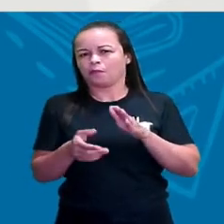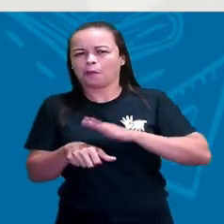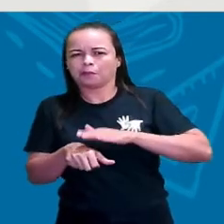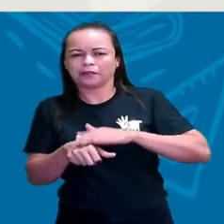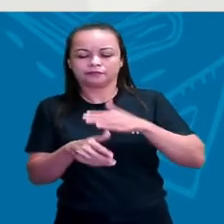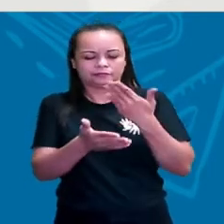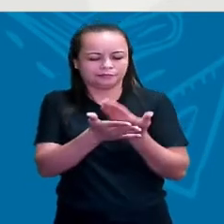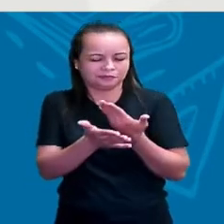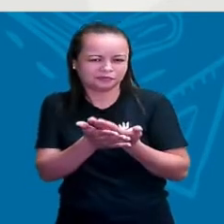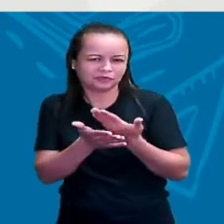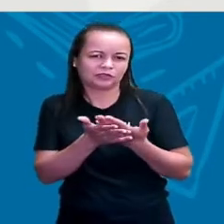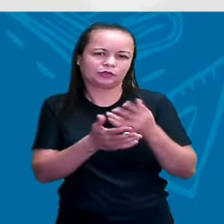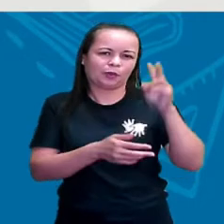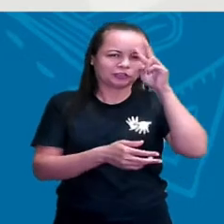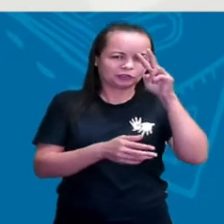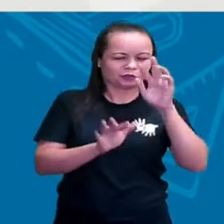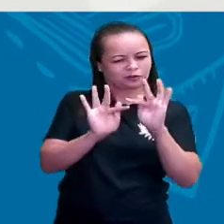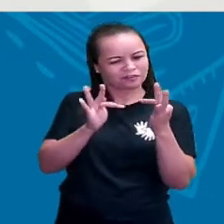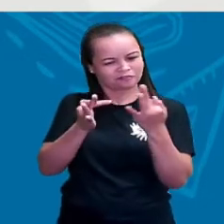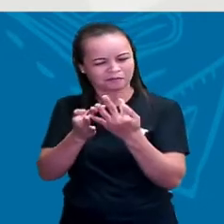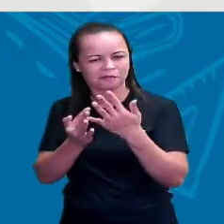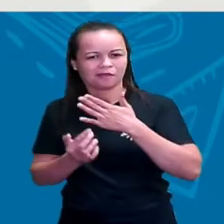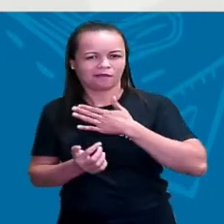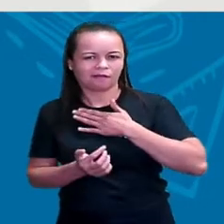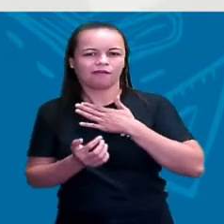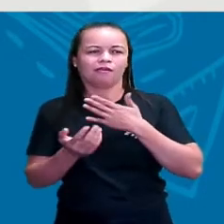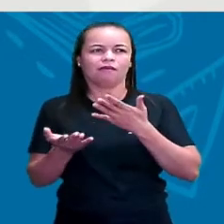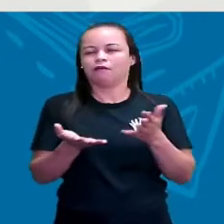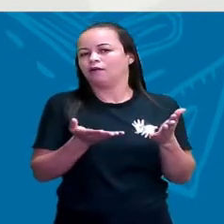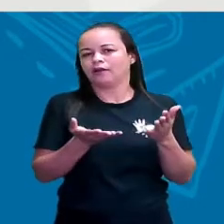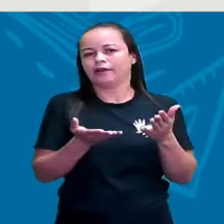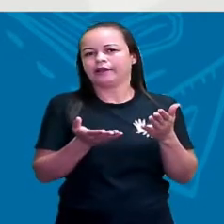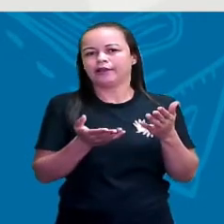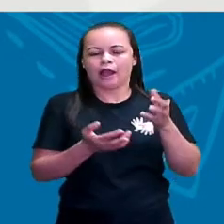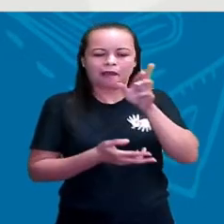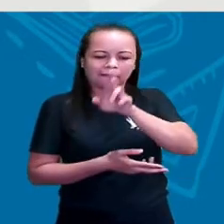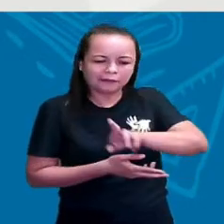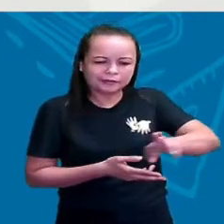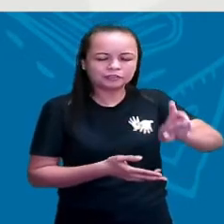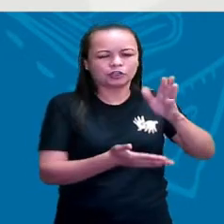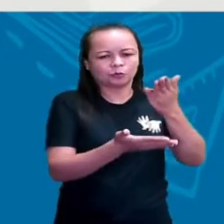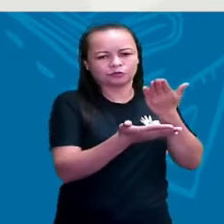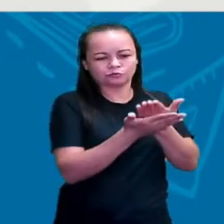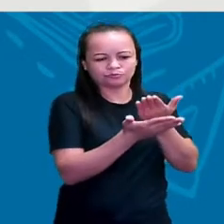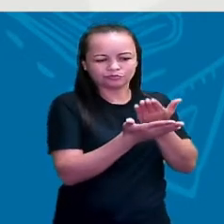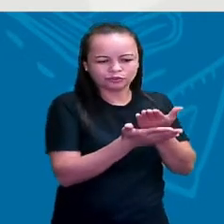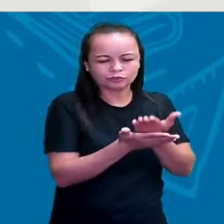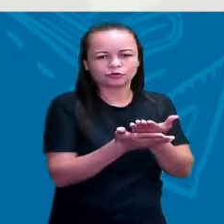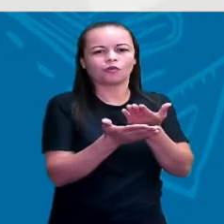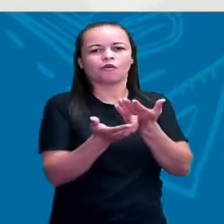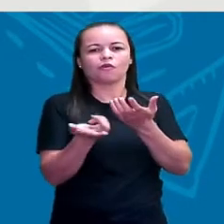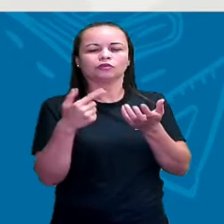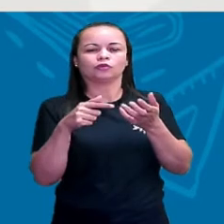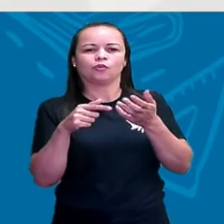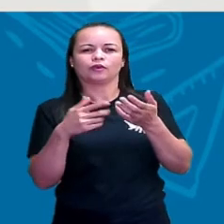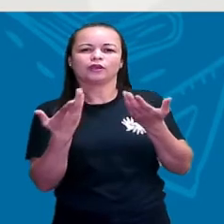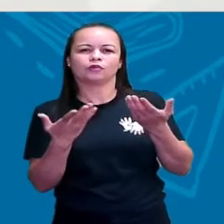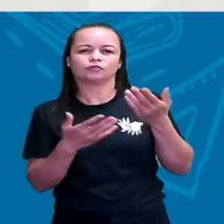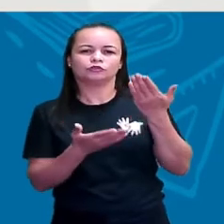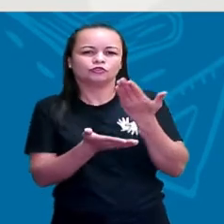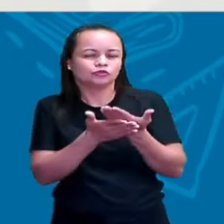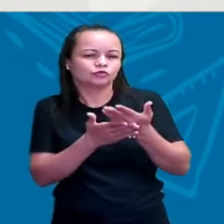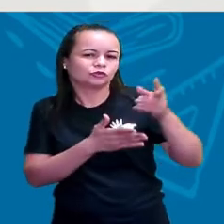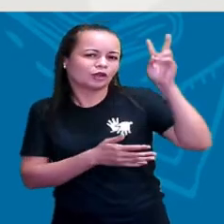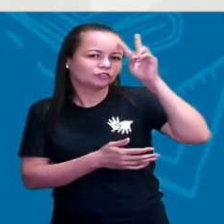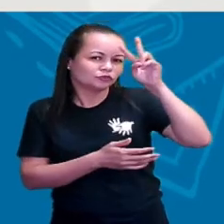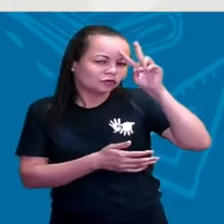história da minha família, que eu estudo a história das religiões, né? Que eu estudo a história do contexto